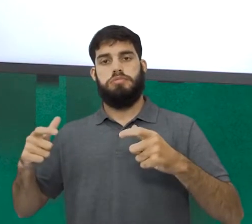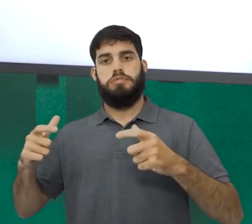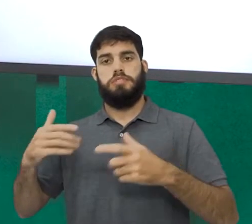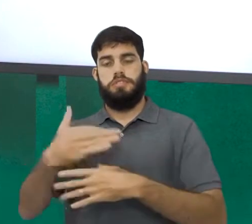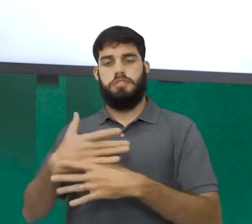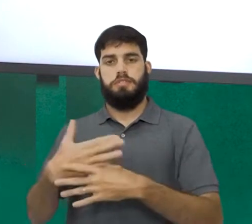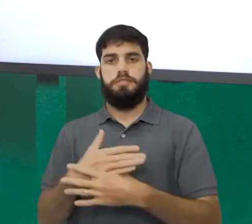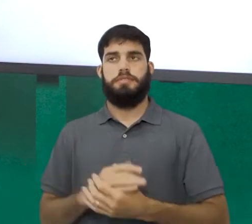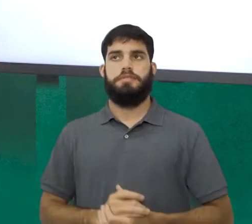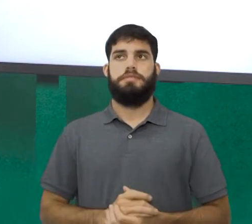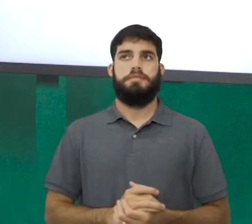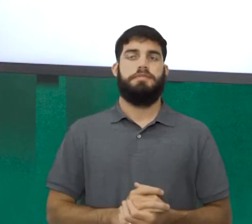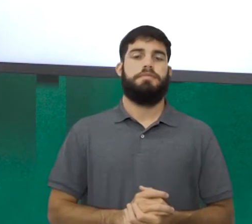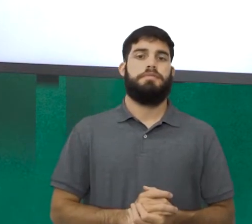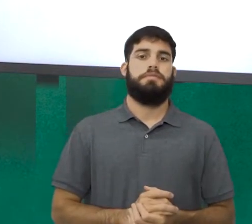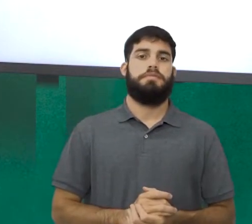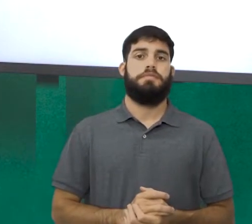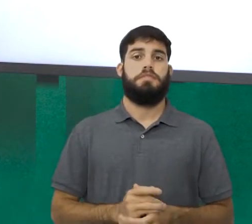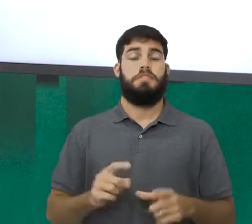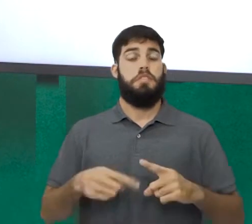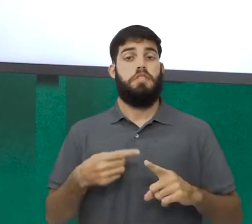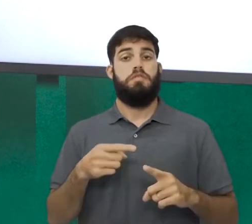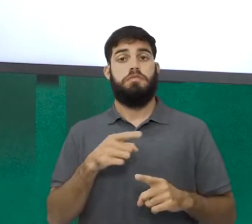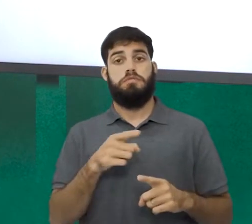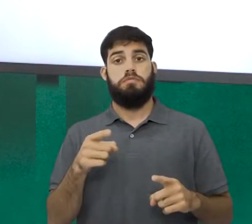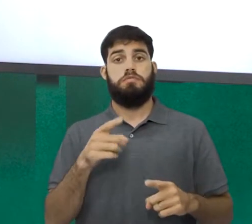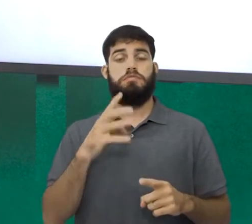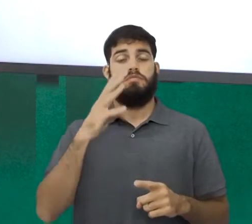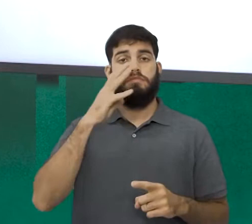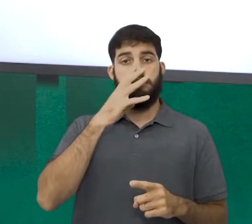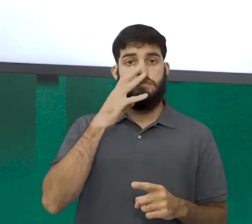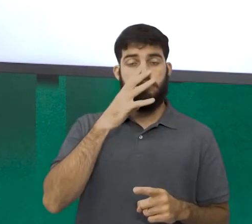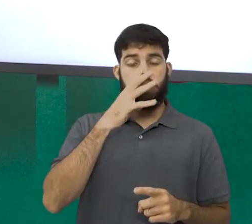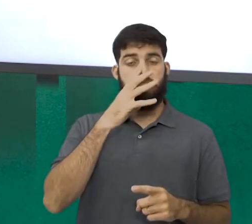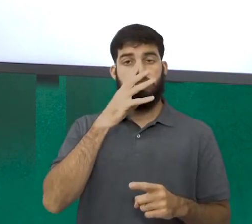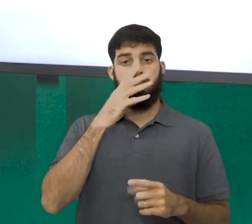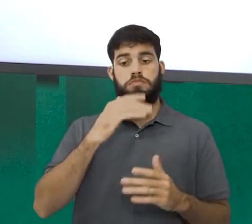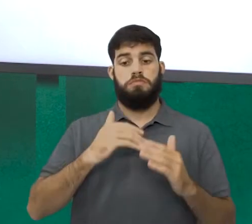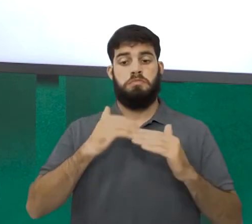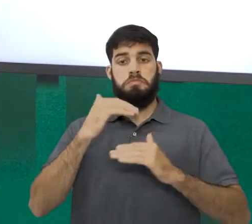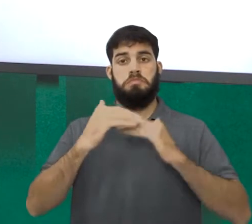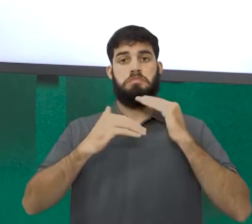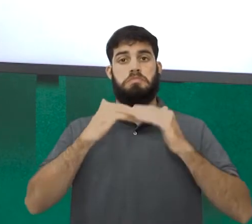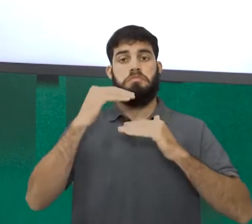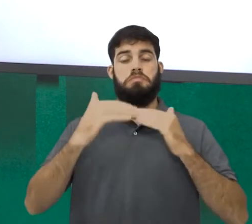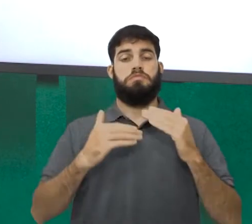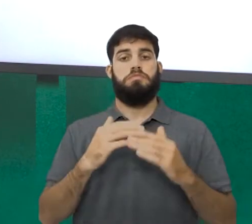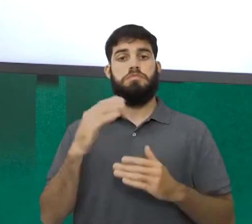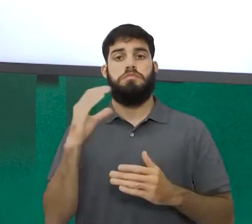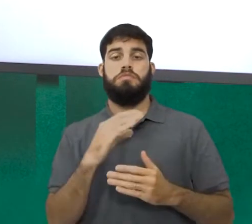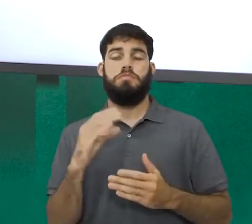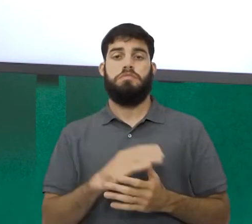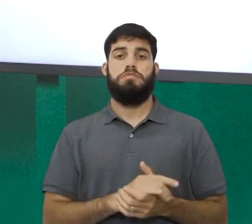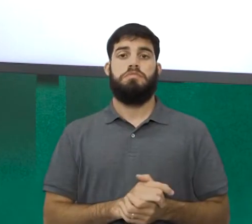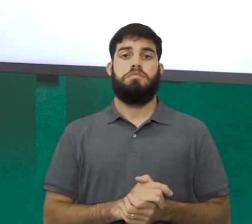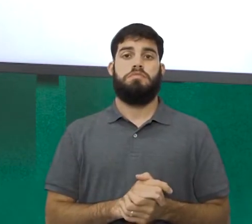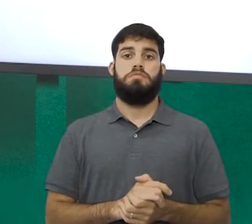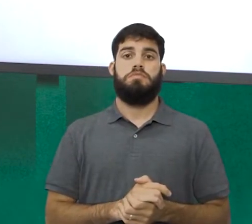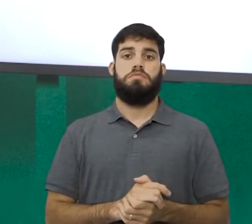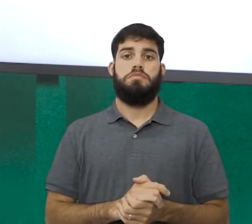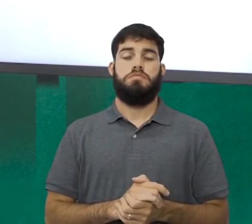anterior, lembram? Vocês vão observar que o processo de urbanização acelerou em países